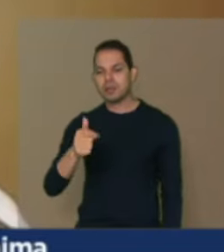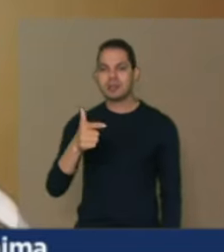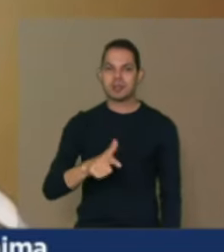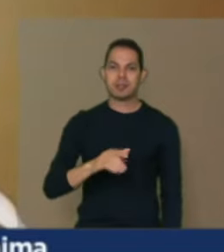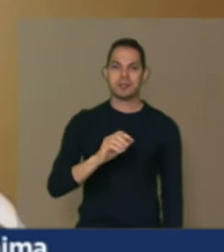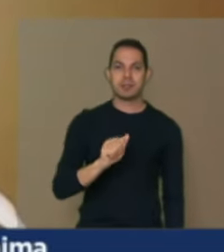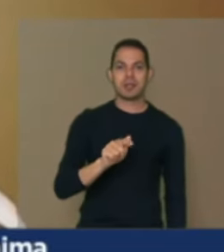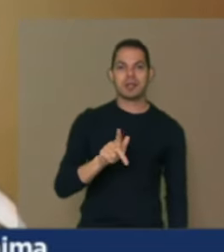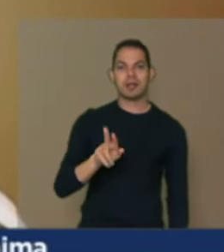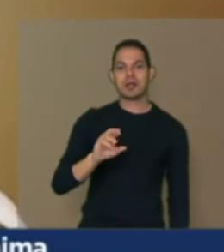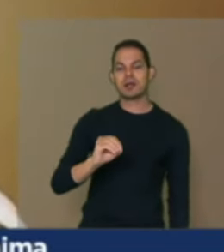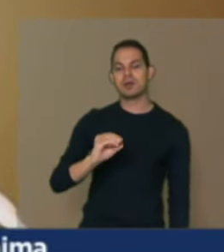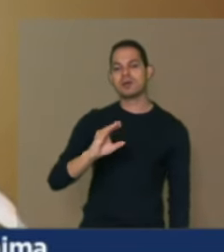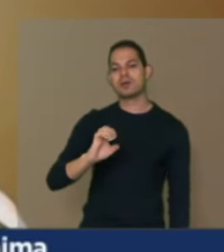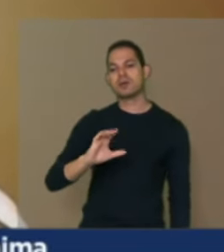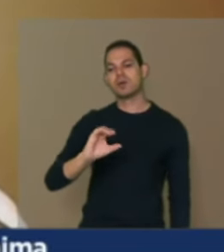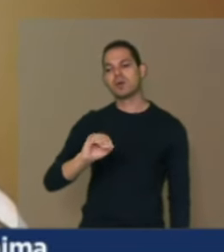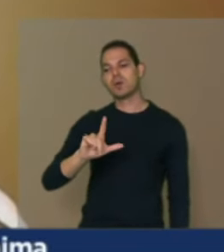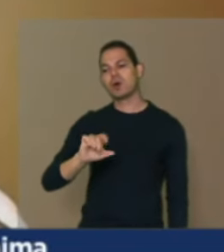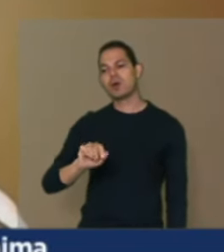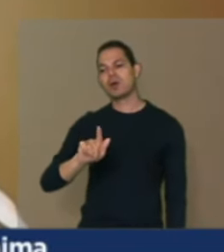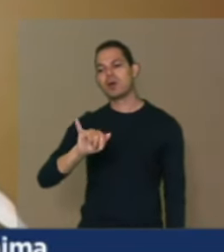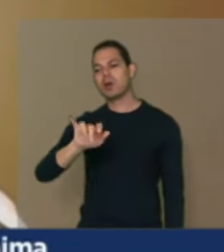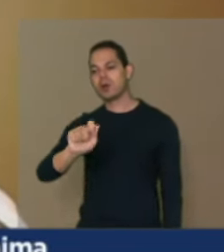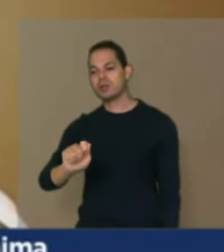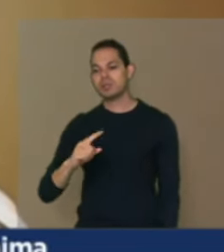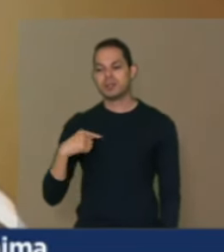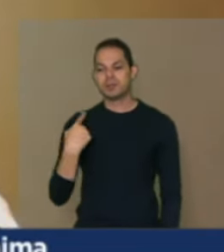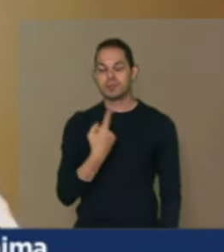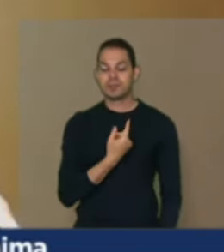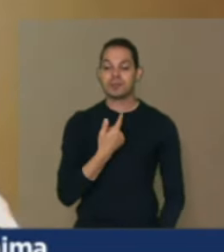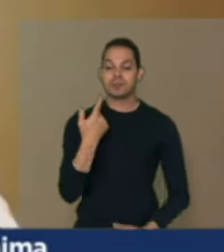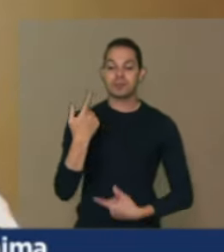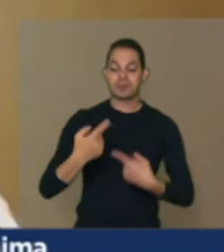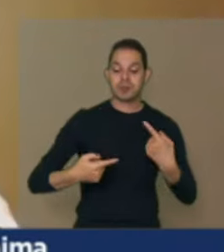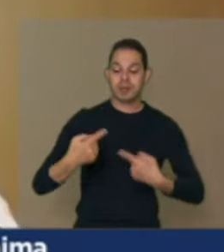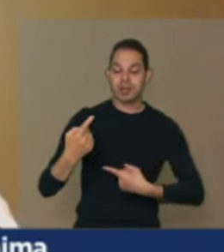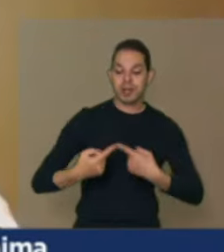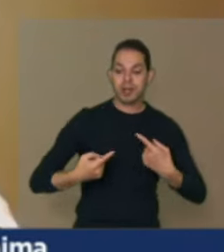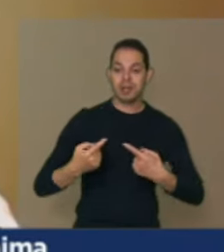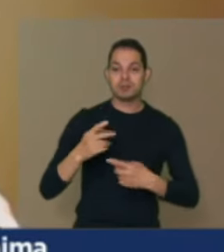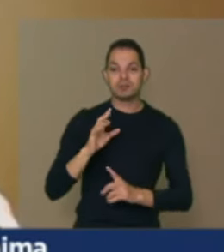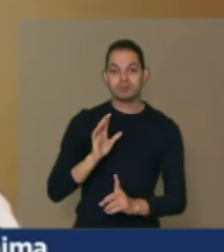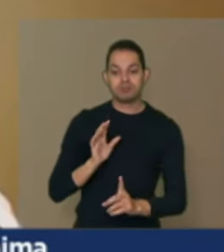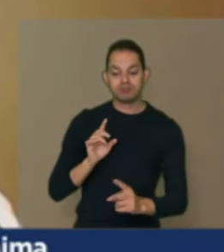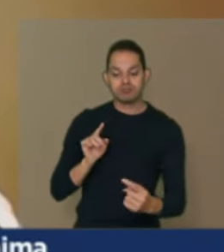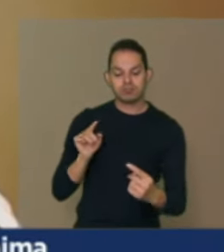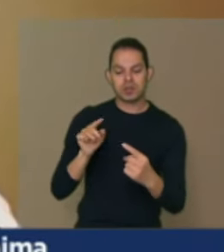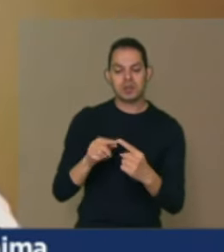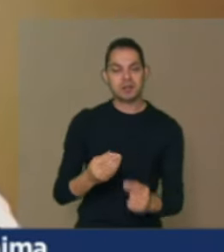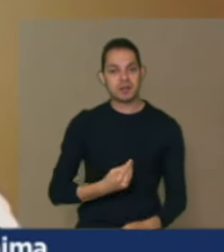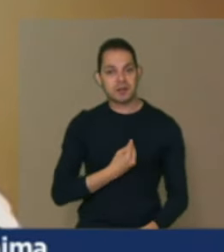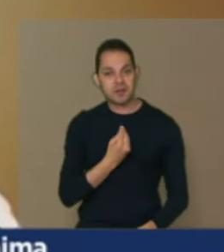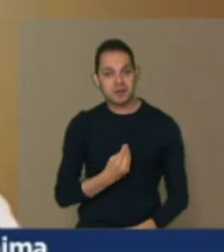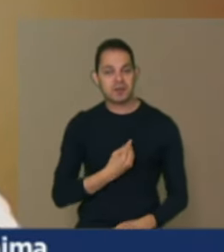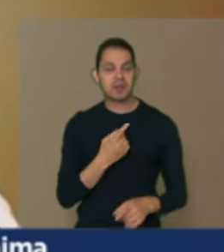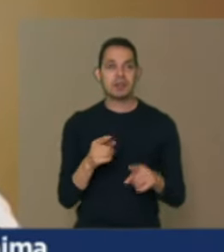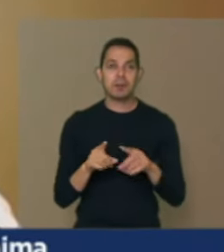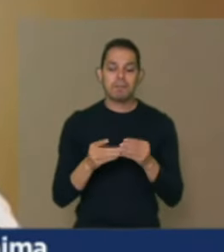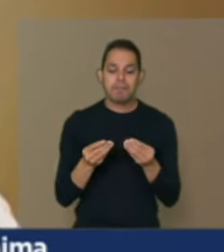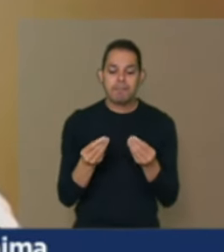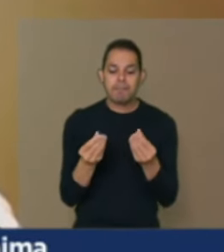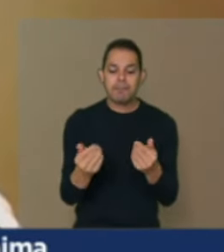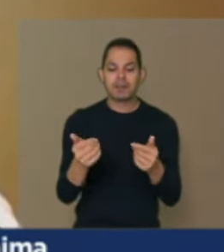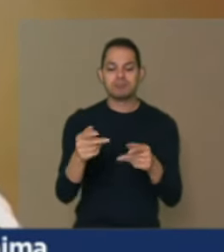trabalhos que vão ser realizados que a gente vai discutir eles vão refletir diretamente na vida e na qualidade no bem ver dessas